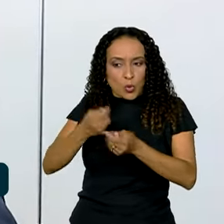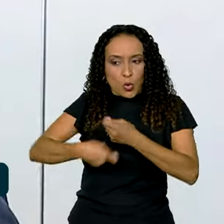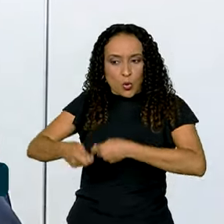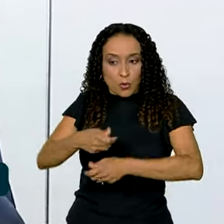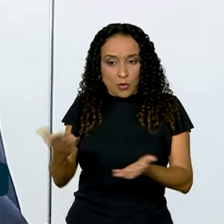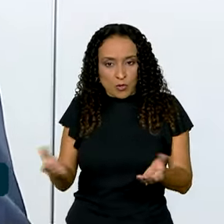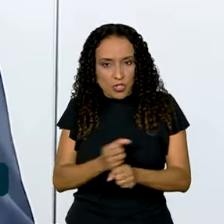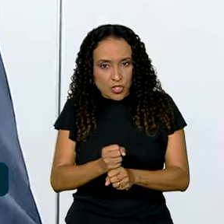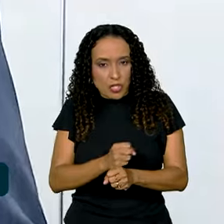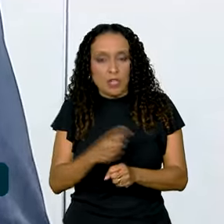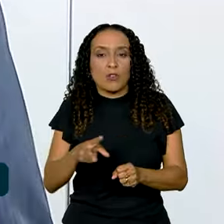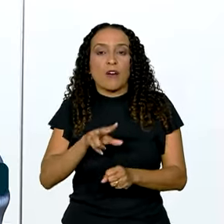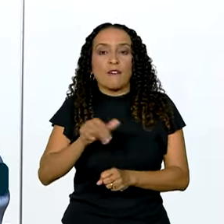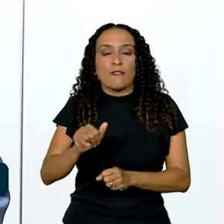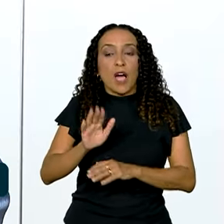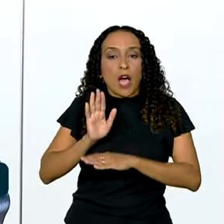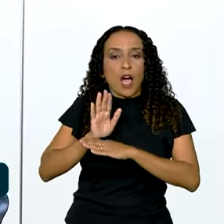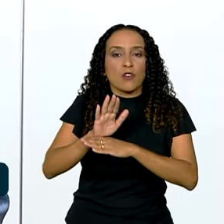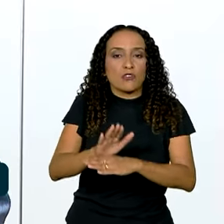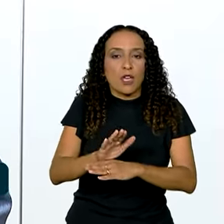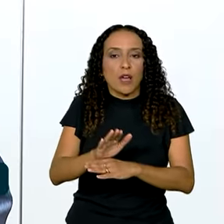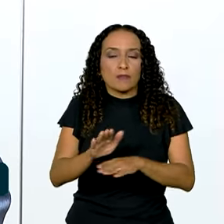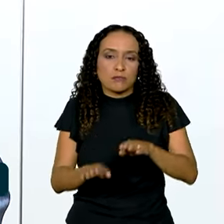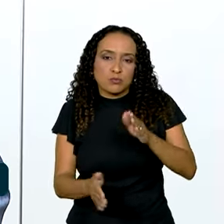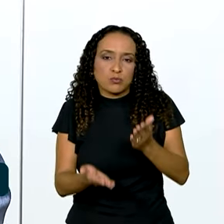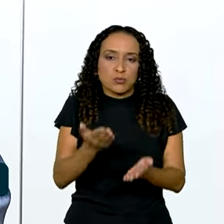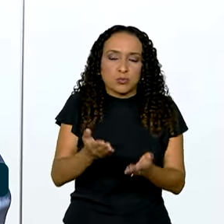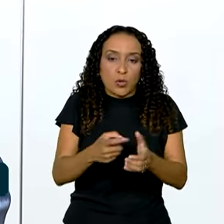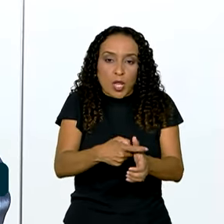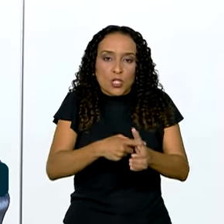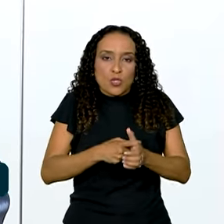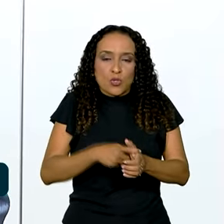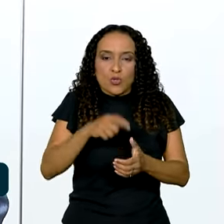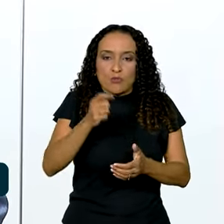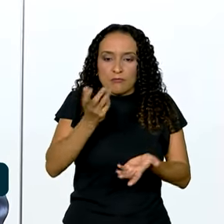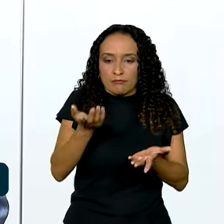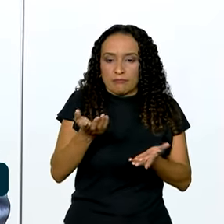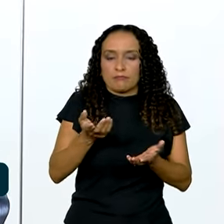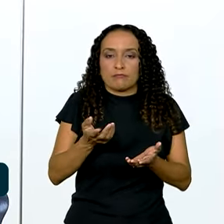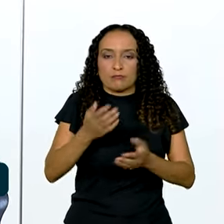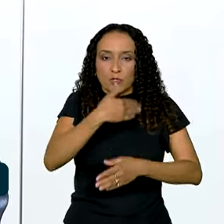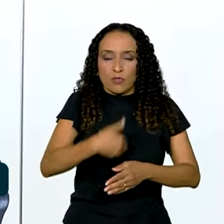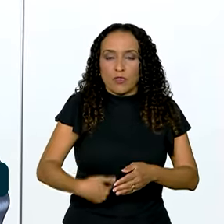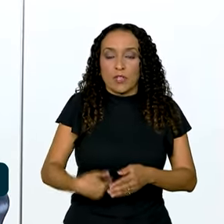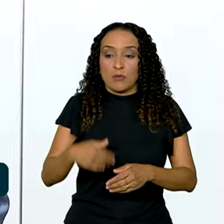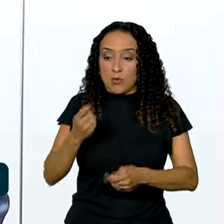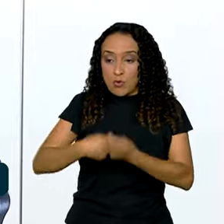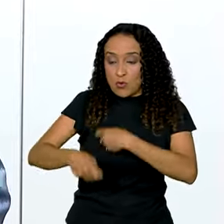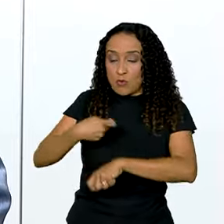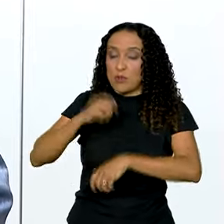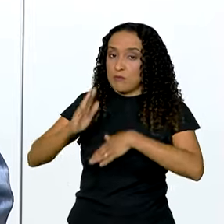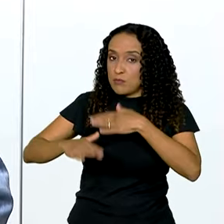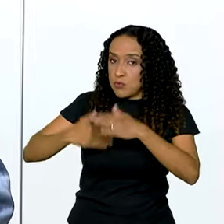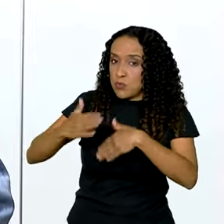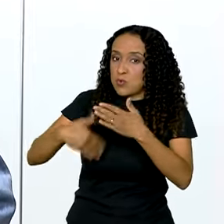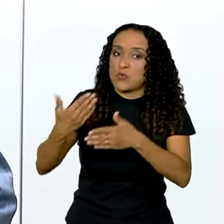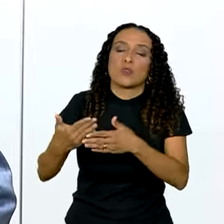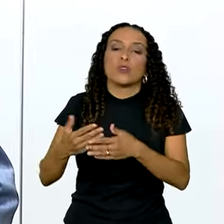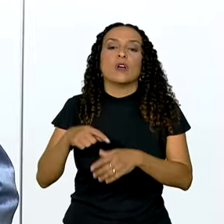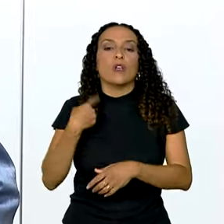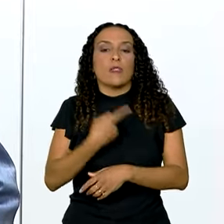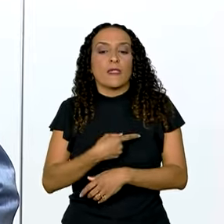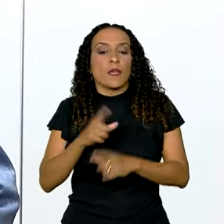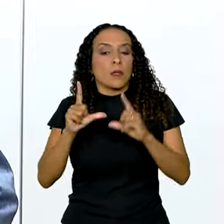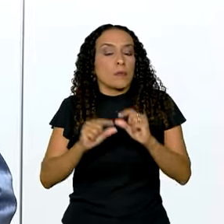este ano vai ajudar no equilíbrio das contas públicas. A economia crescendo, nós estamos